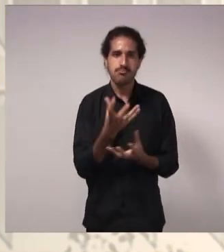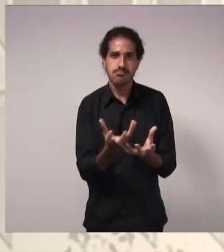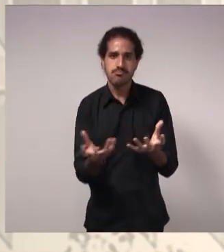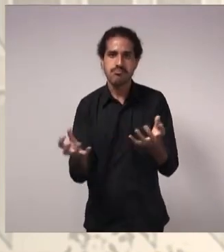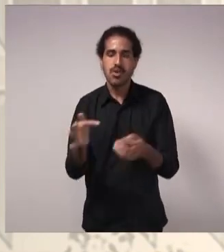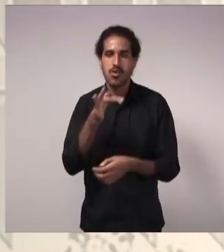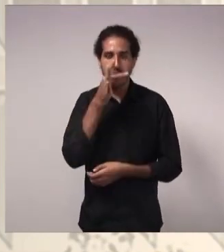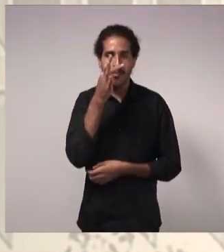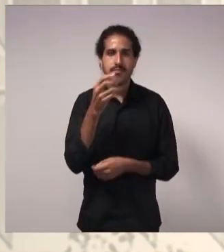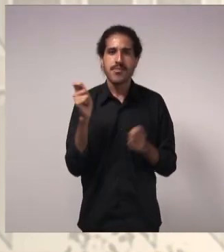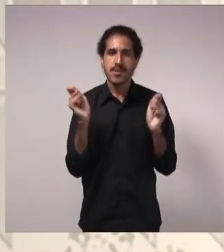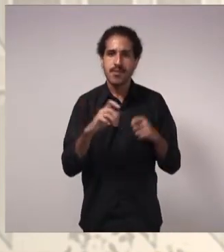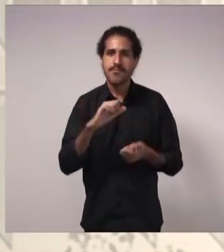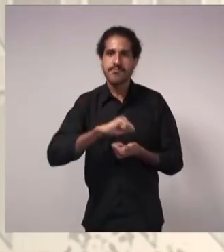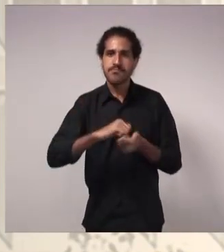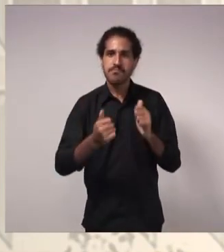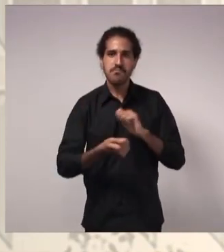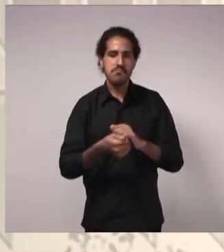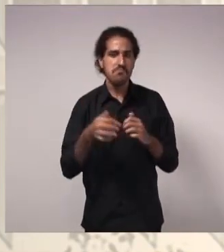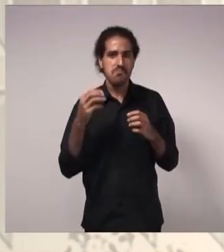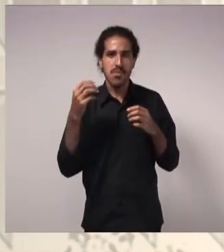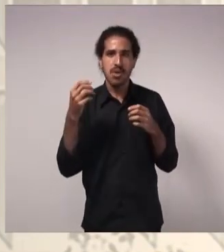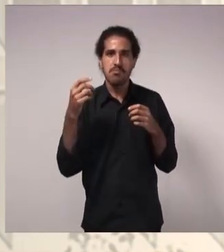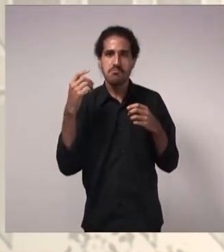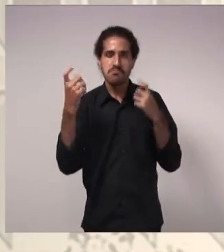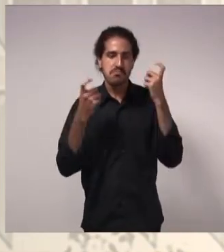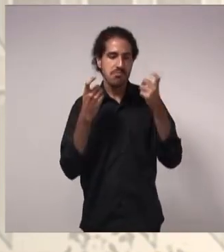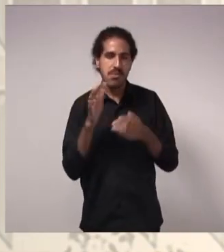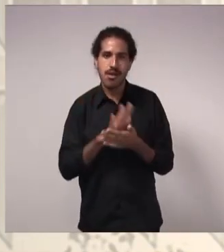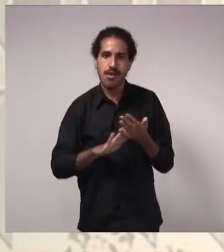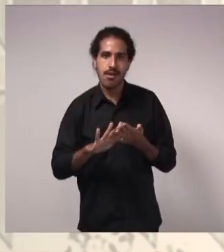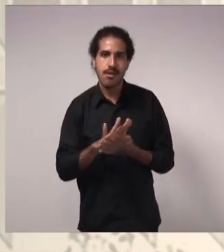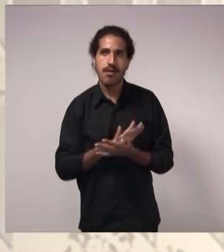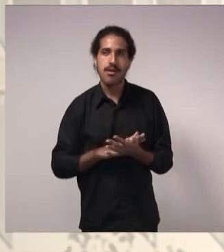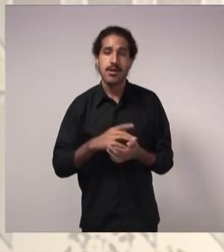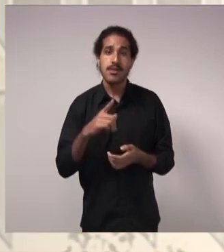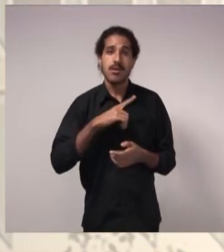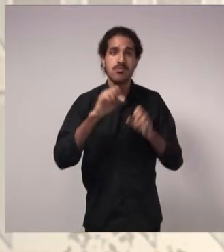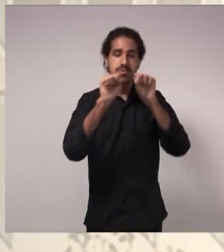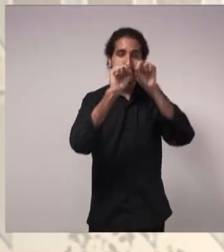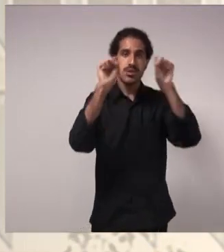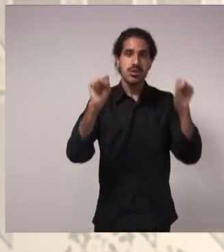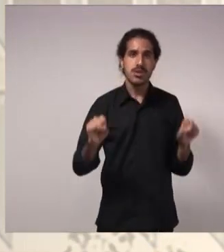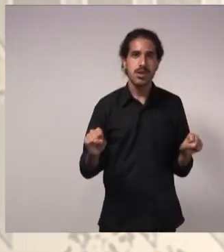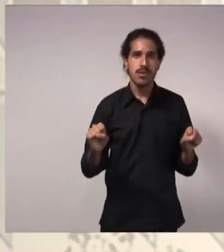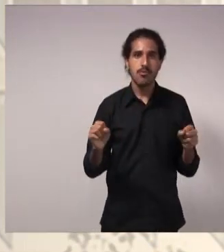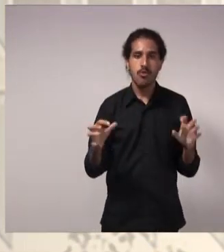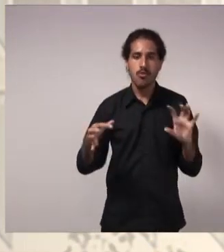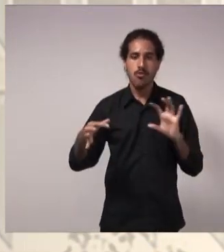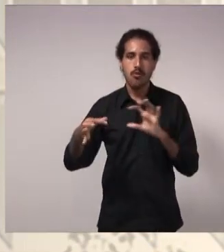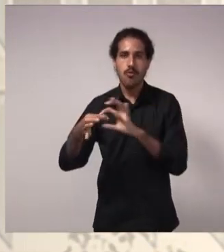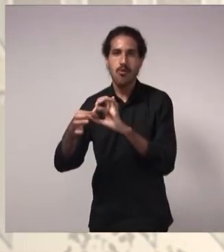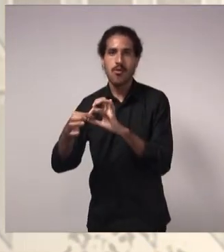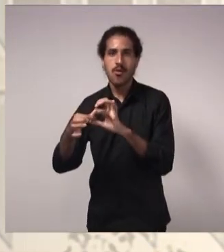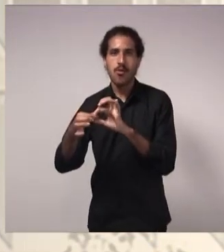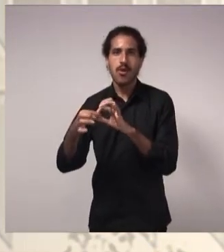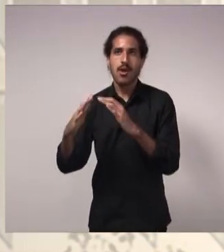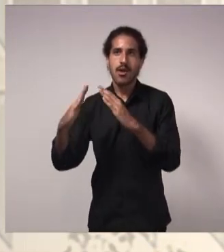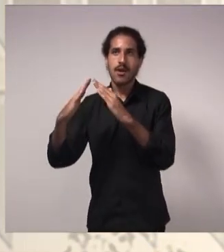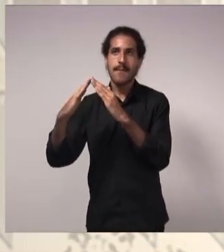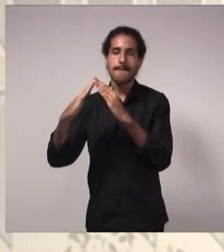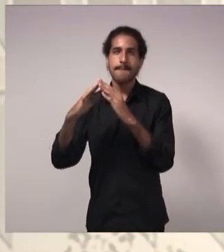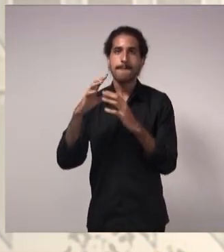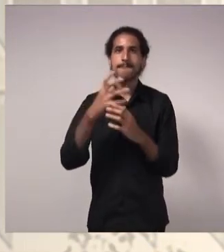sem grandes problemas. Nós temos um sistema integrado à edificação. Esse sistema já vai